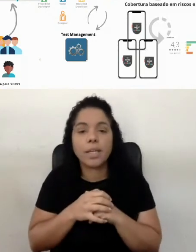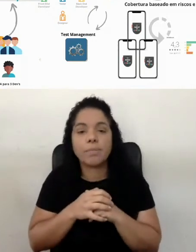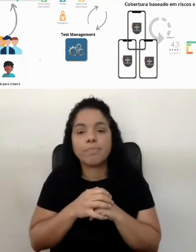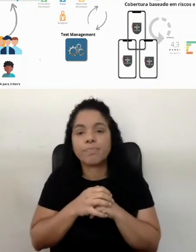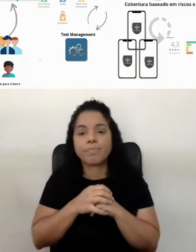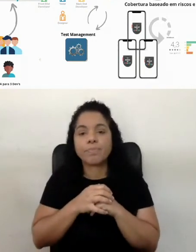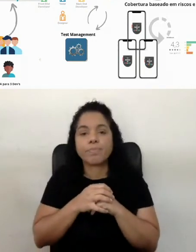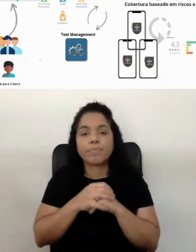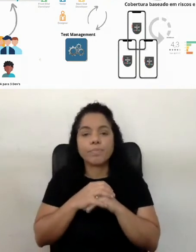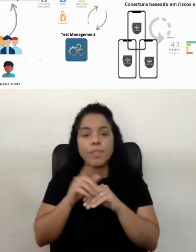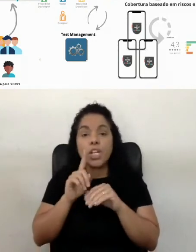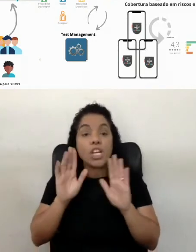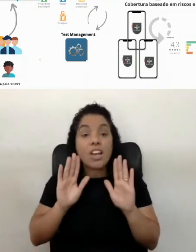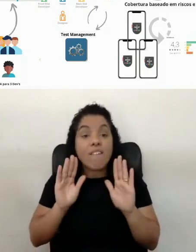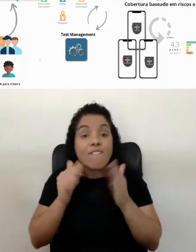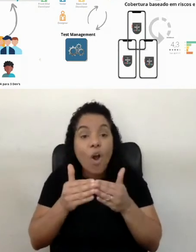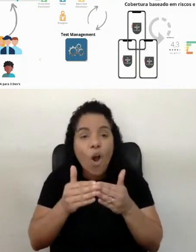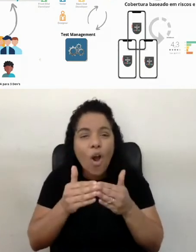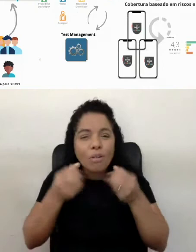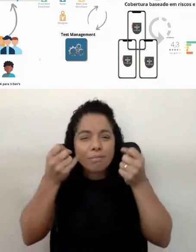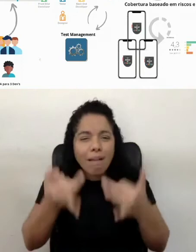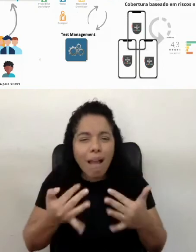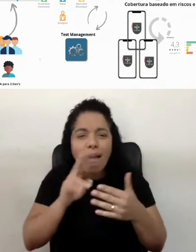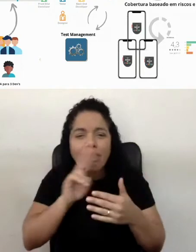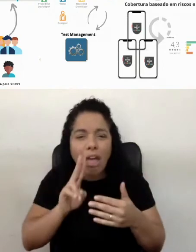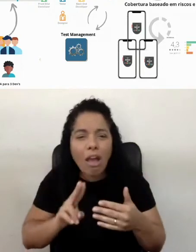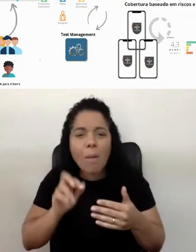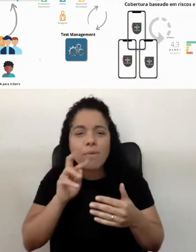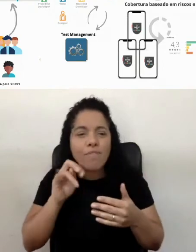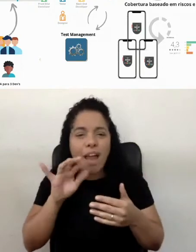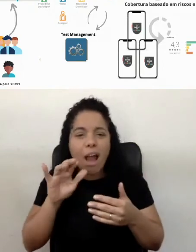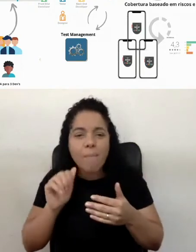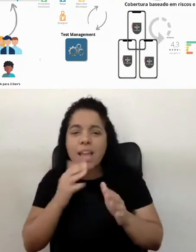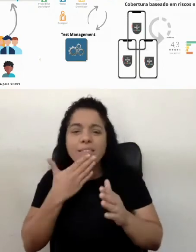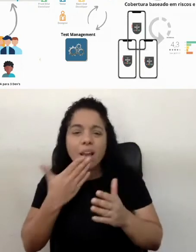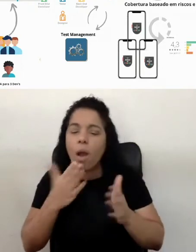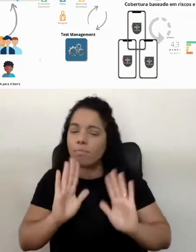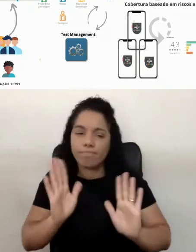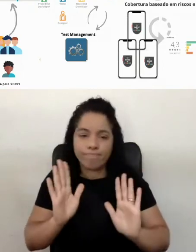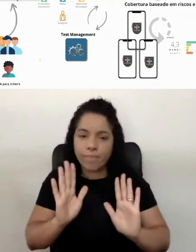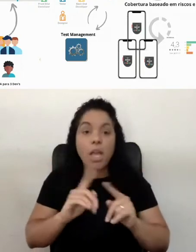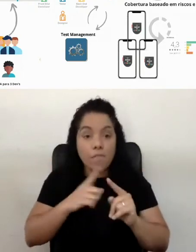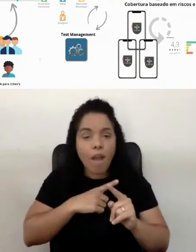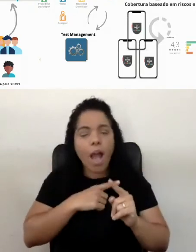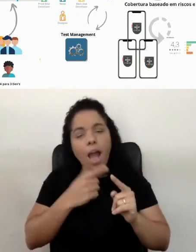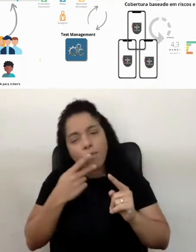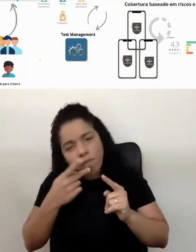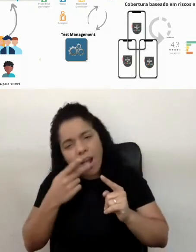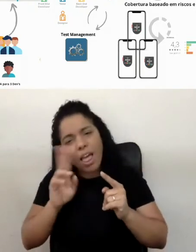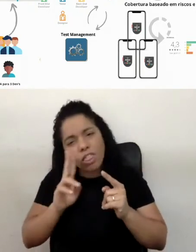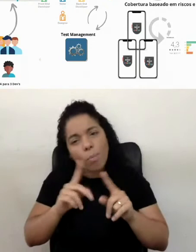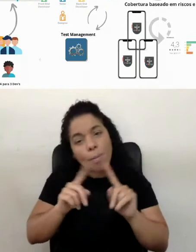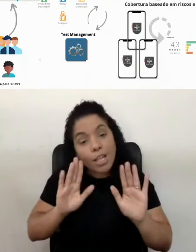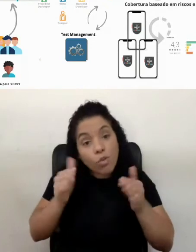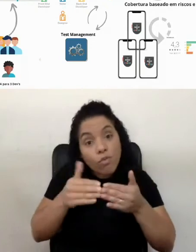não é o foco falar de nome de ferramentas, tá? É claro que quando a chegar ali pra frente, vai ter uma ou outra, mas, enfim,